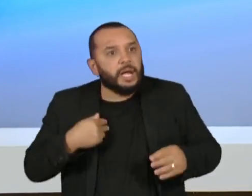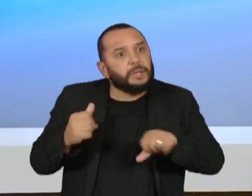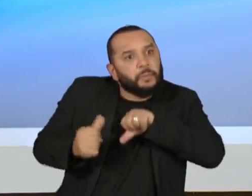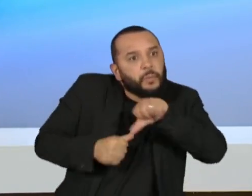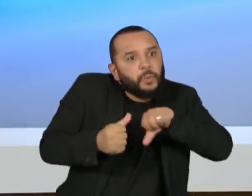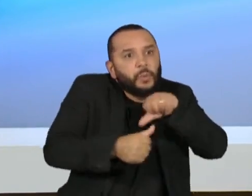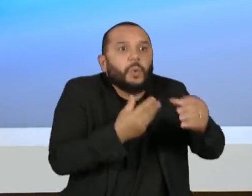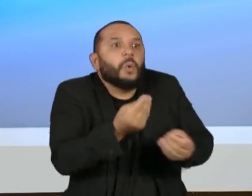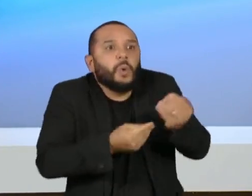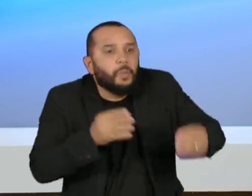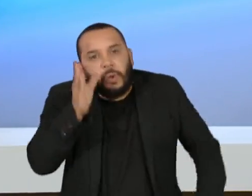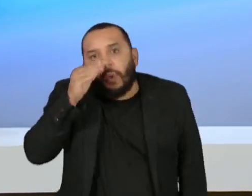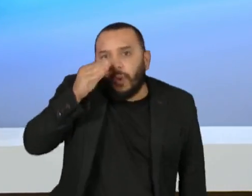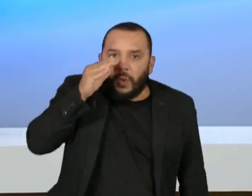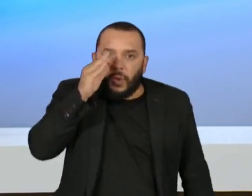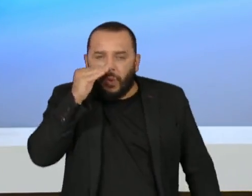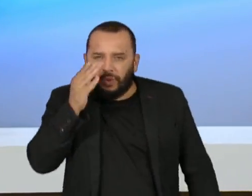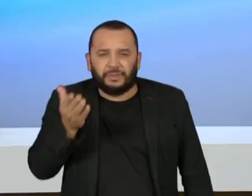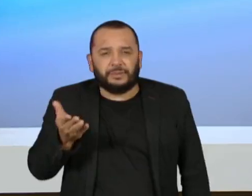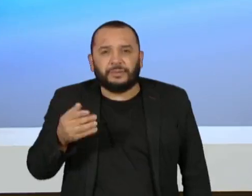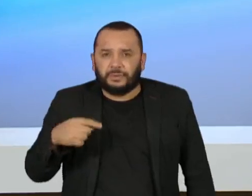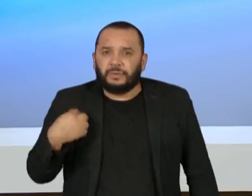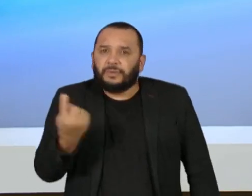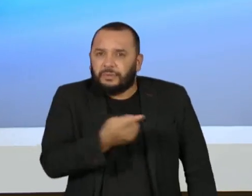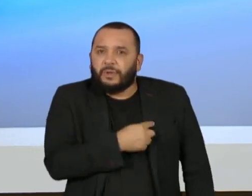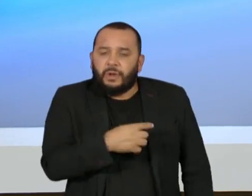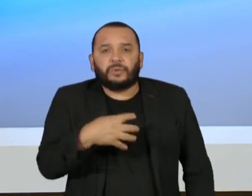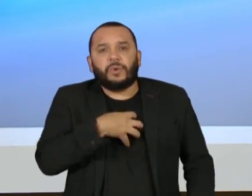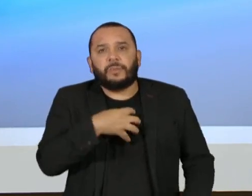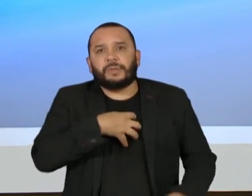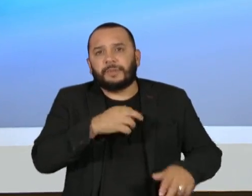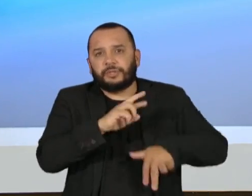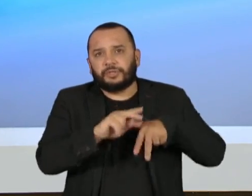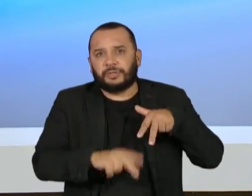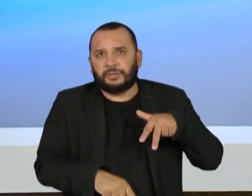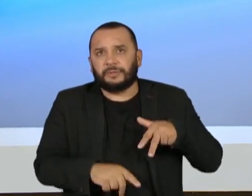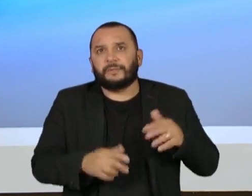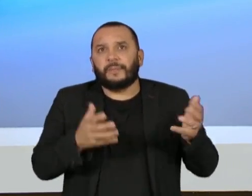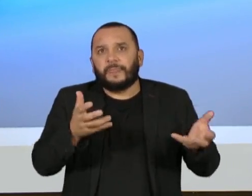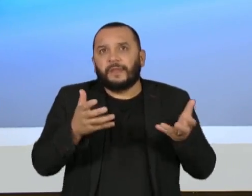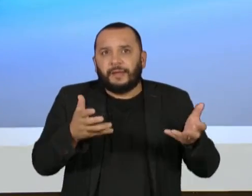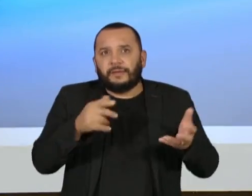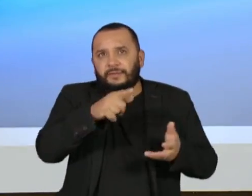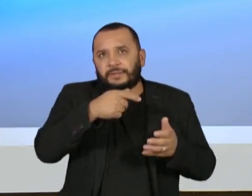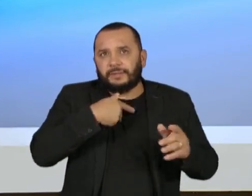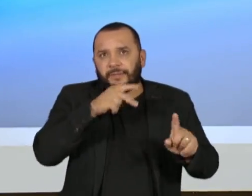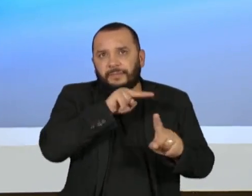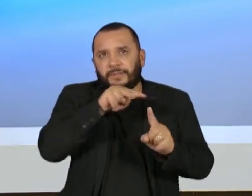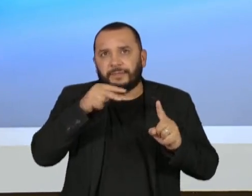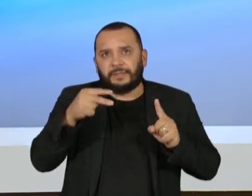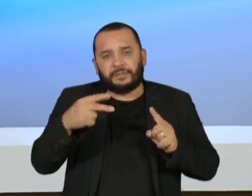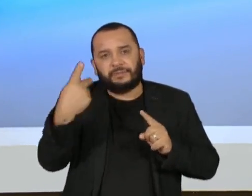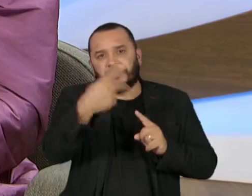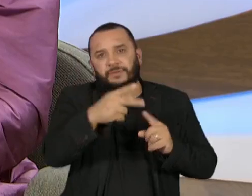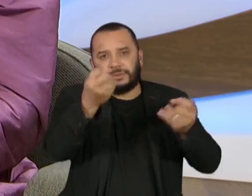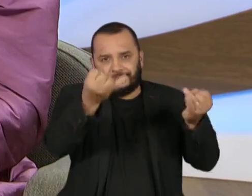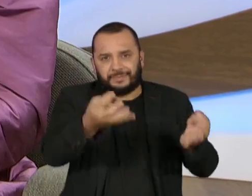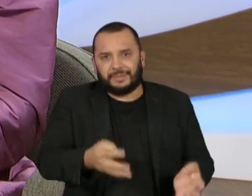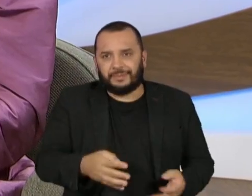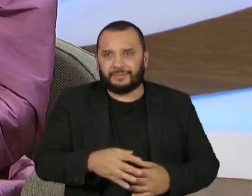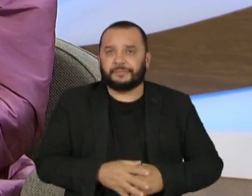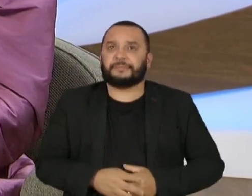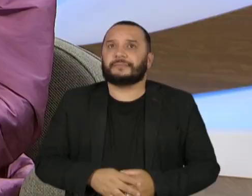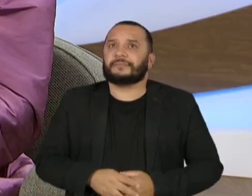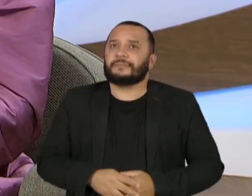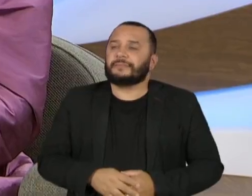pelo nosso comportamento de gênero. Eu quero que você traga um pouco a sua perspectiva sobre isso. É